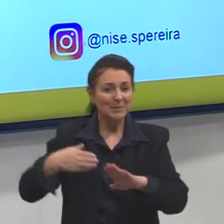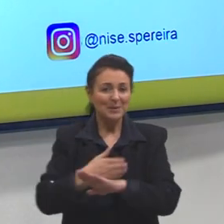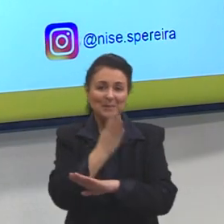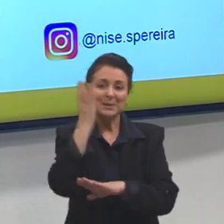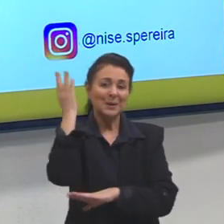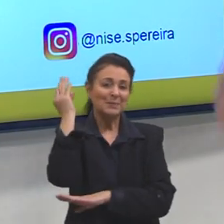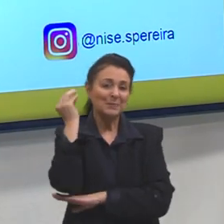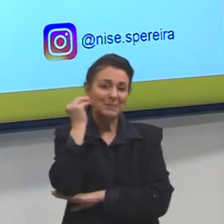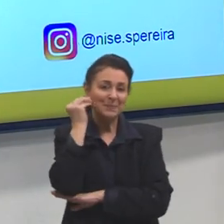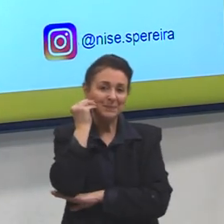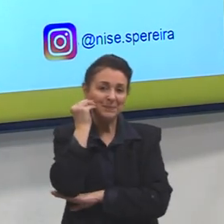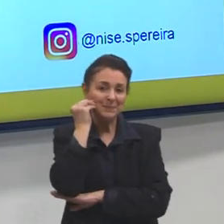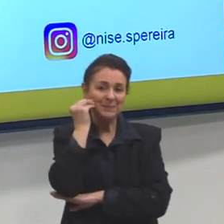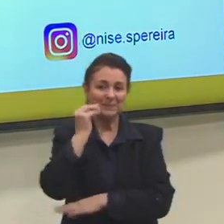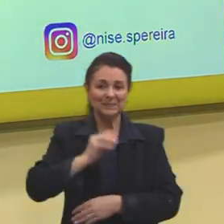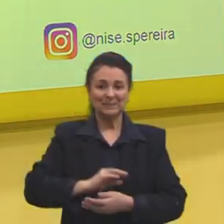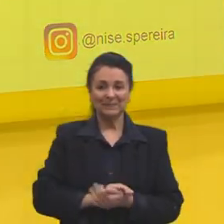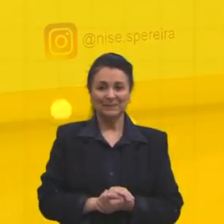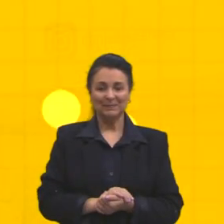um beijão e um forte abraço.